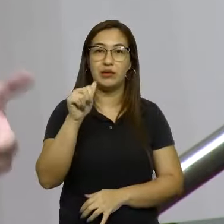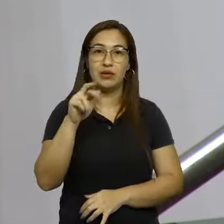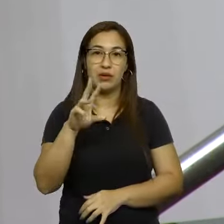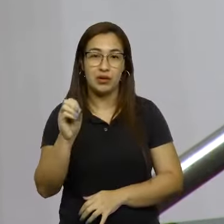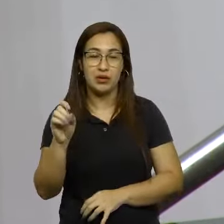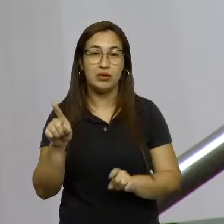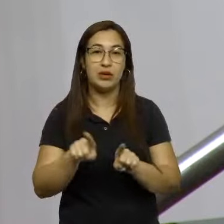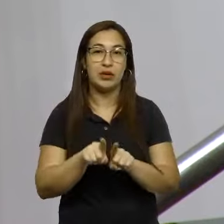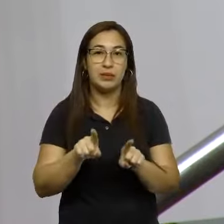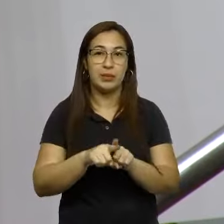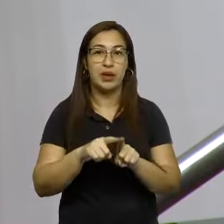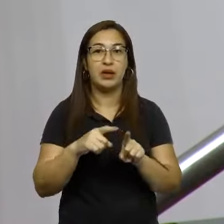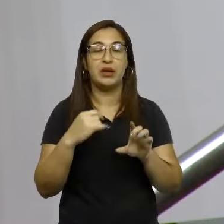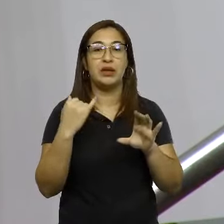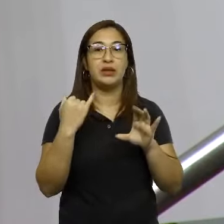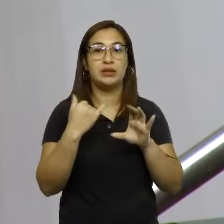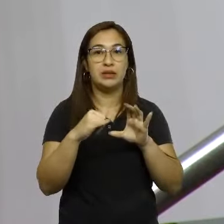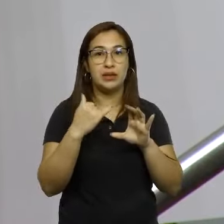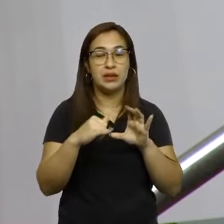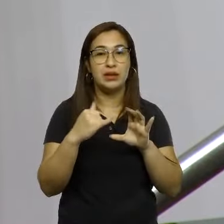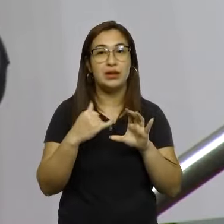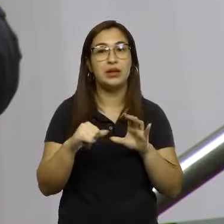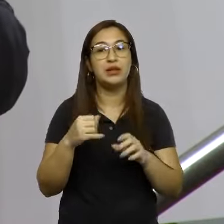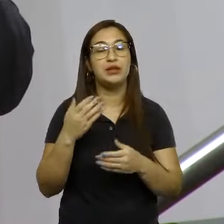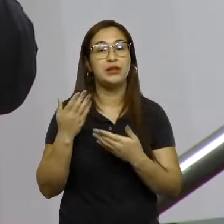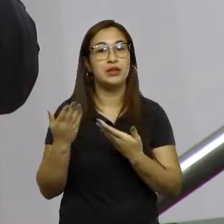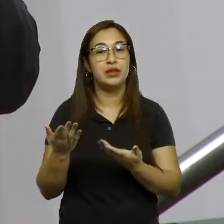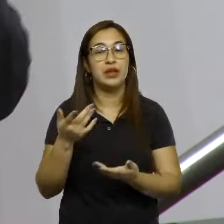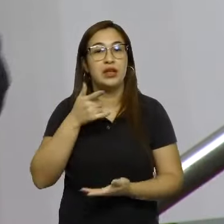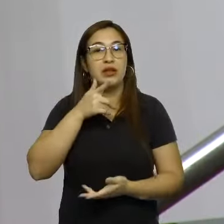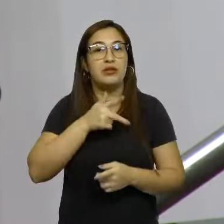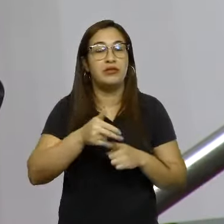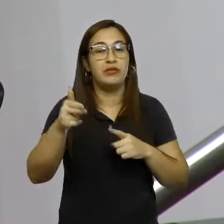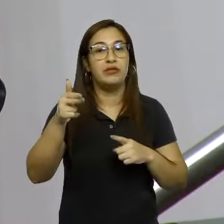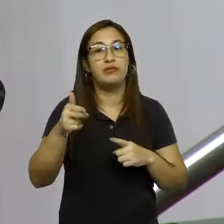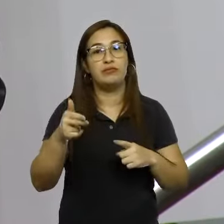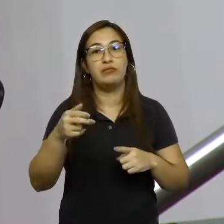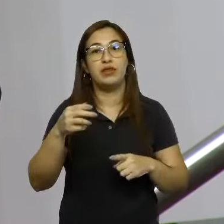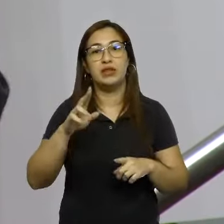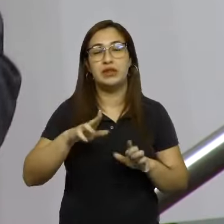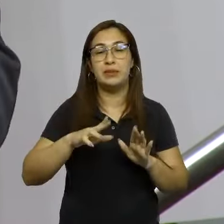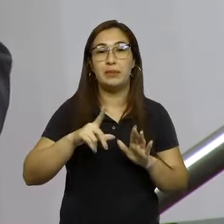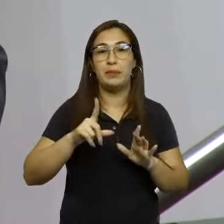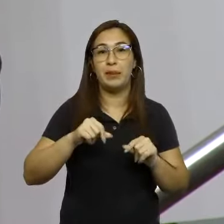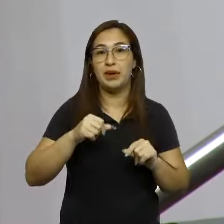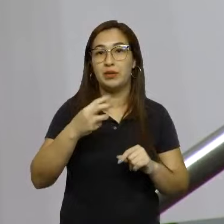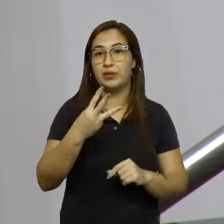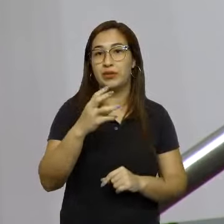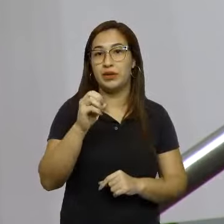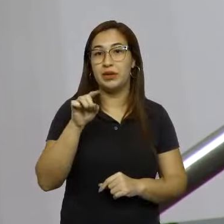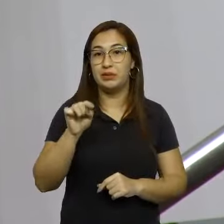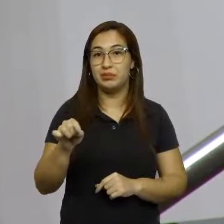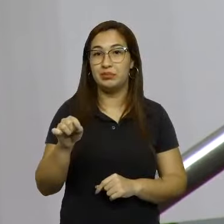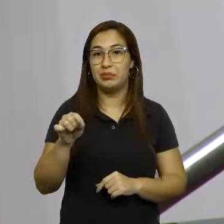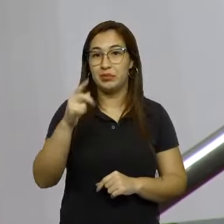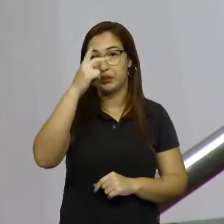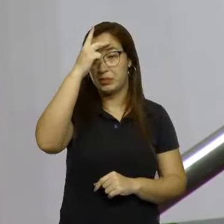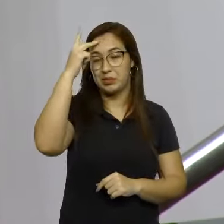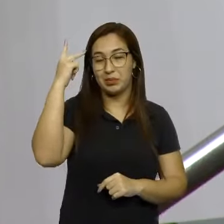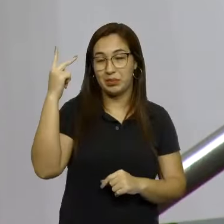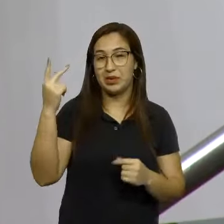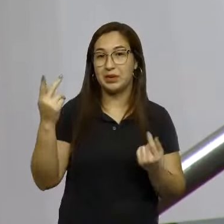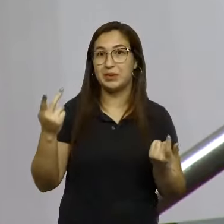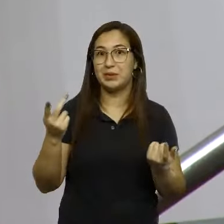Unifique, que foi a empresa que ganhou para as cidades de menos de 30 mil habitantes. Então, foi uma reunião histórica e o